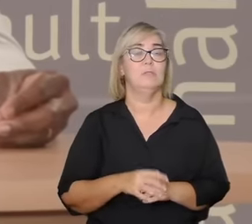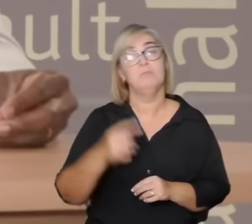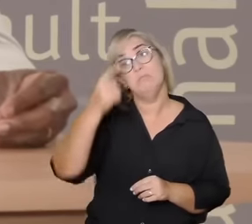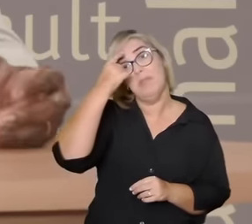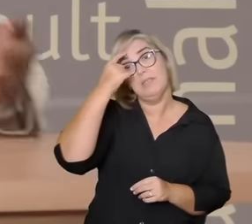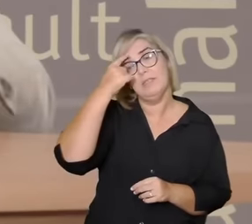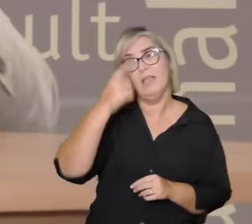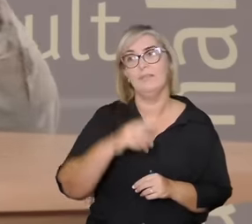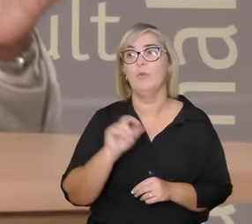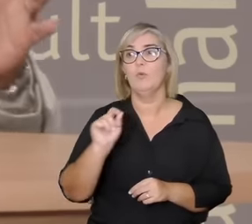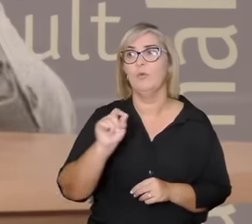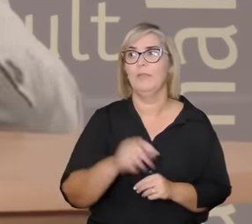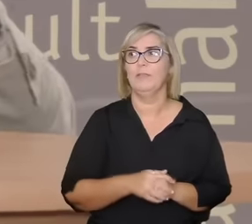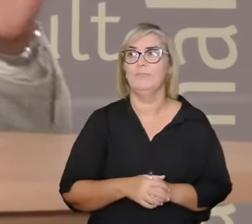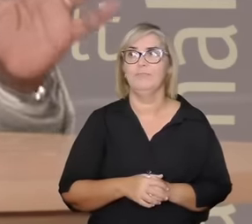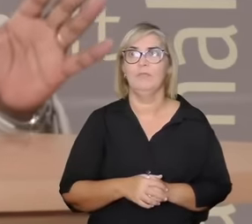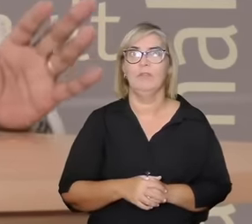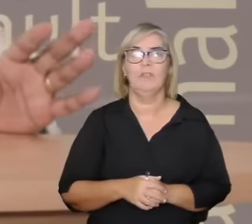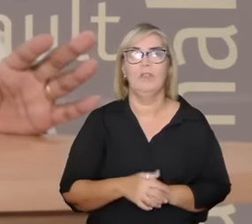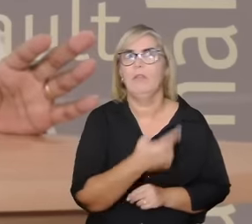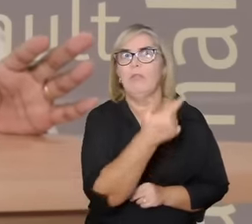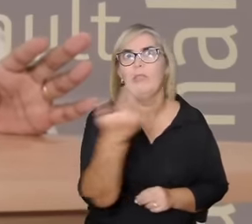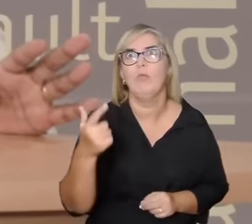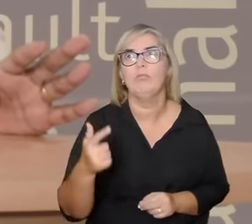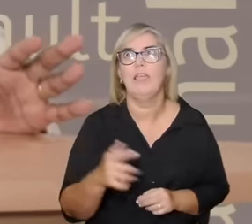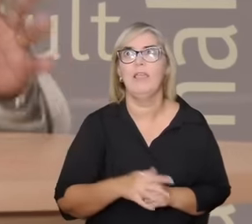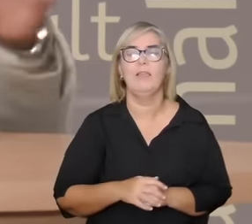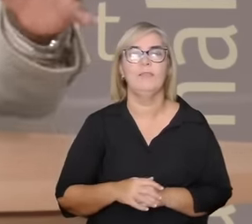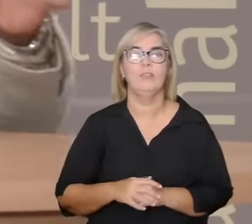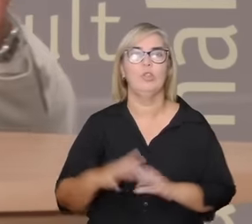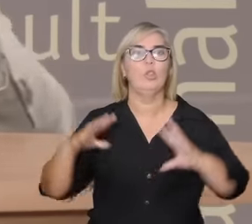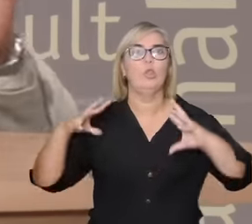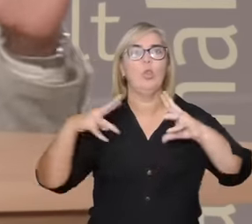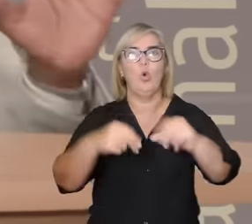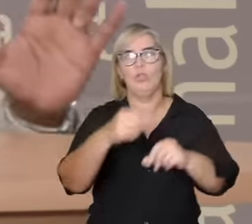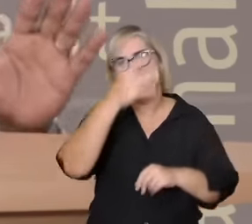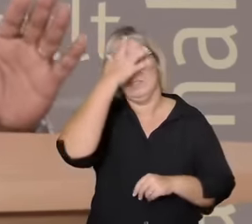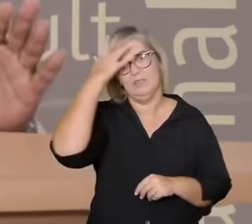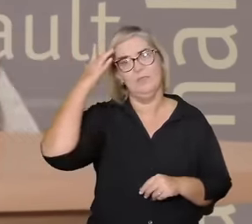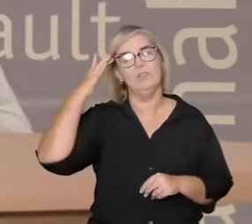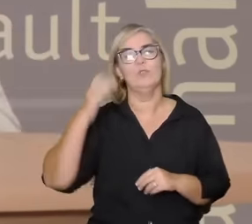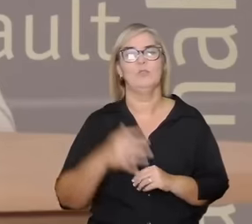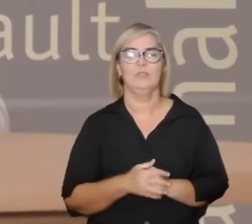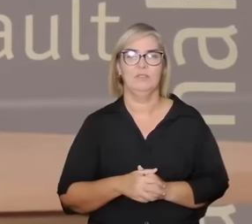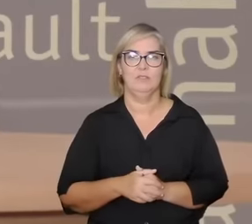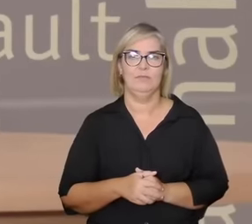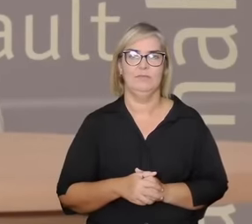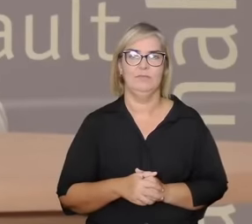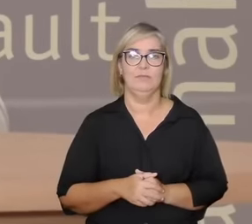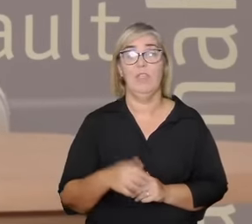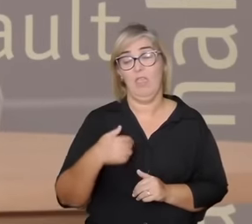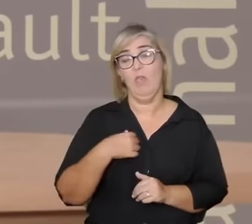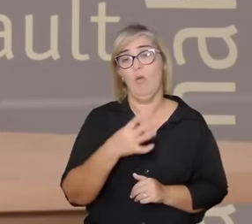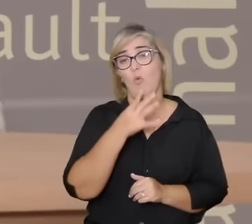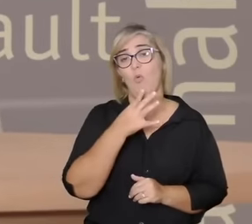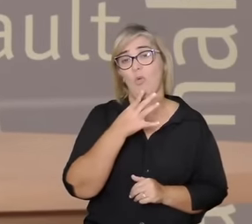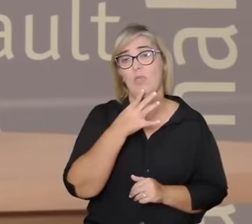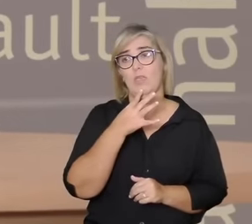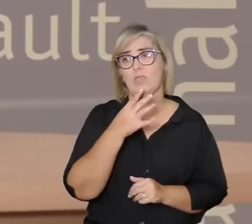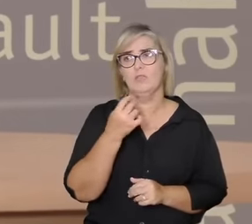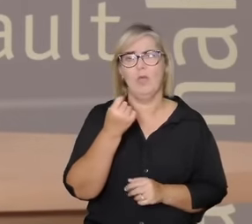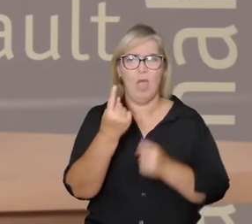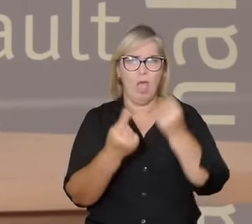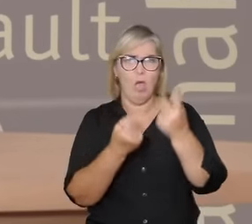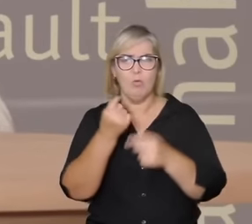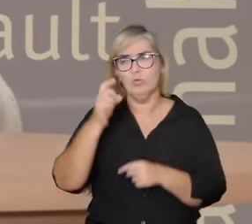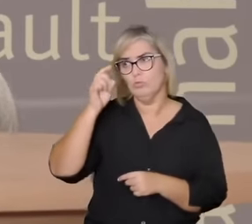isso pode ser interpretado de outras maneiras de muitas maneiras a hermenêutica vai fazer a diferença eu conheço teólogos que fazem trabalhos incríveis